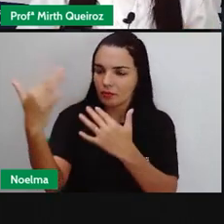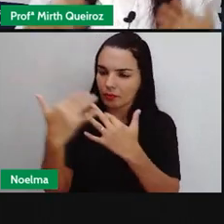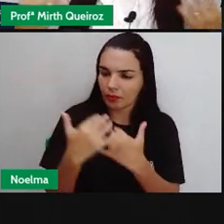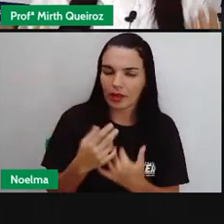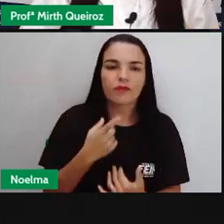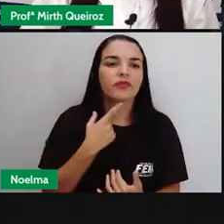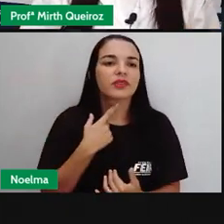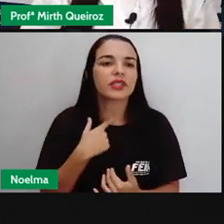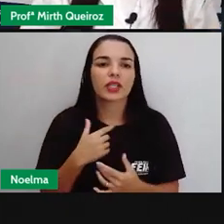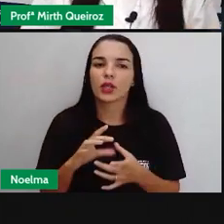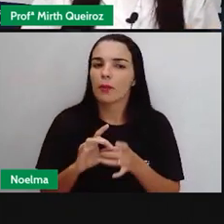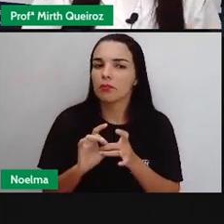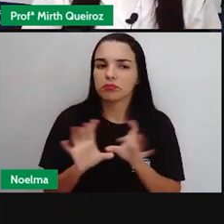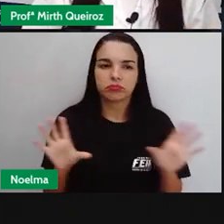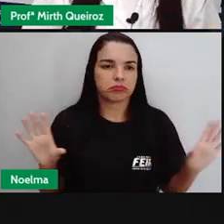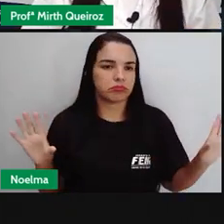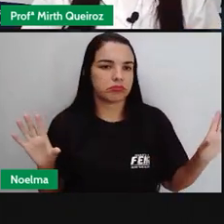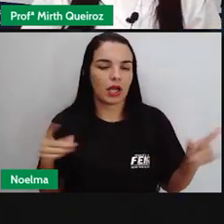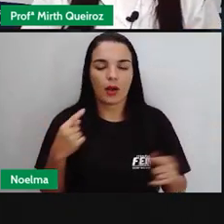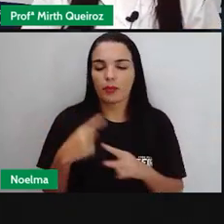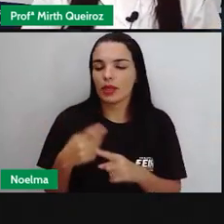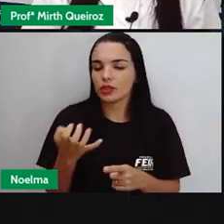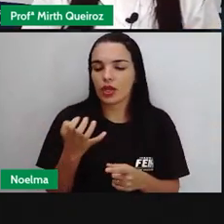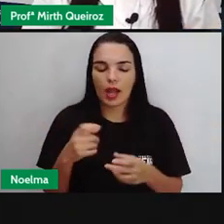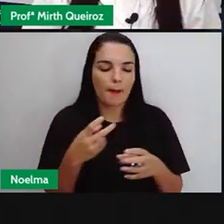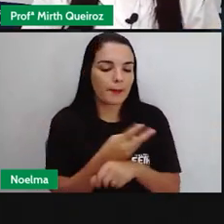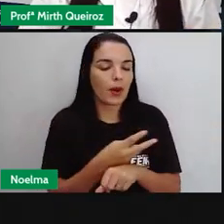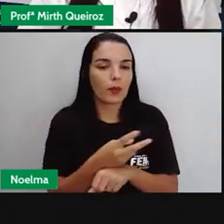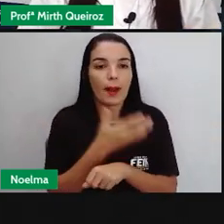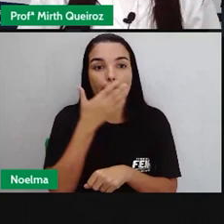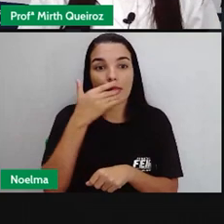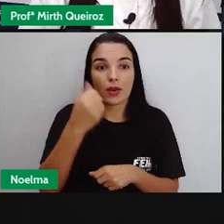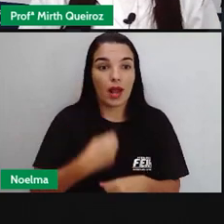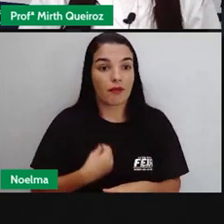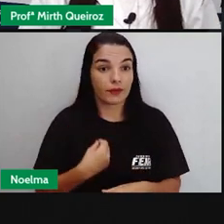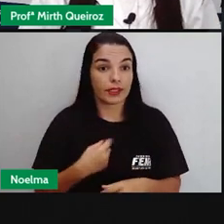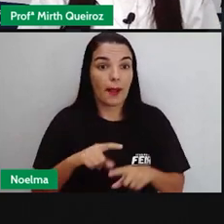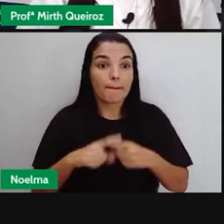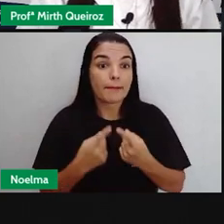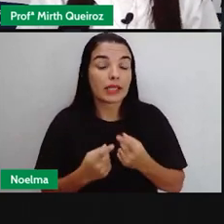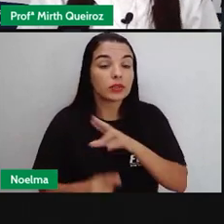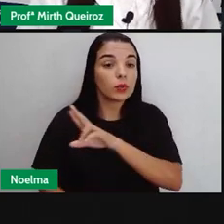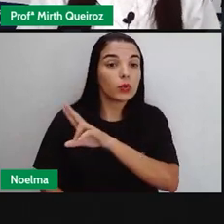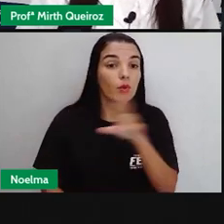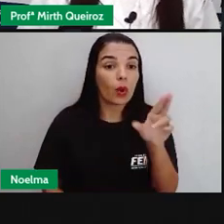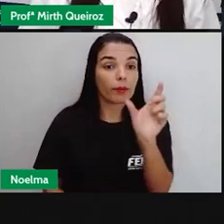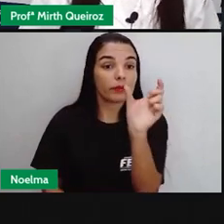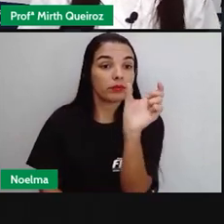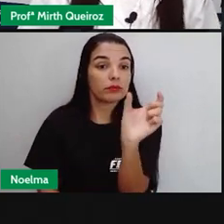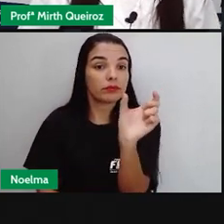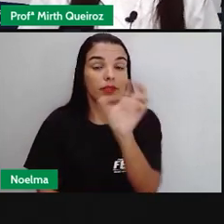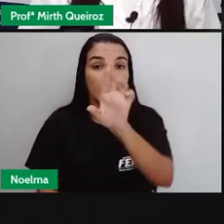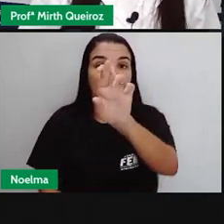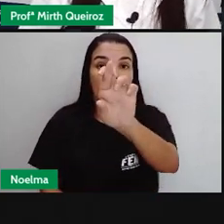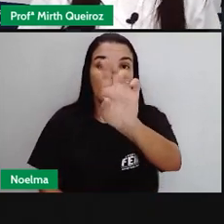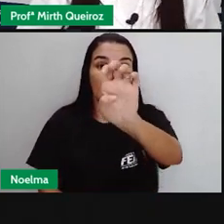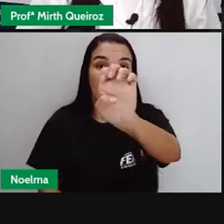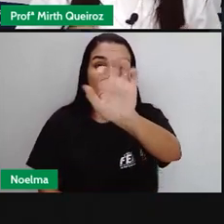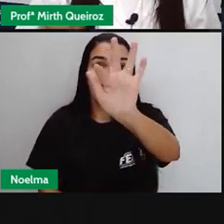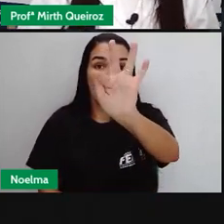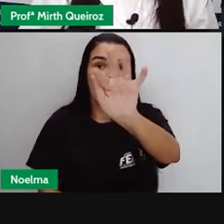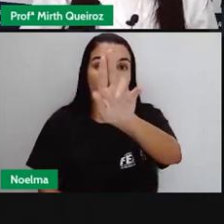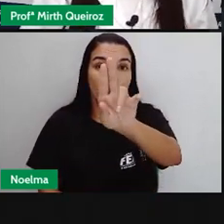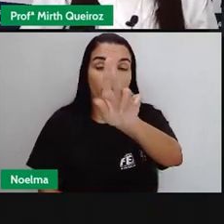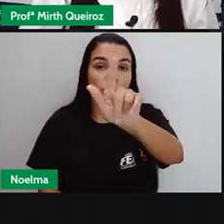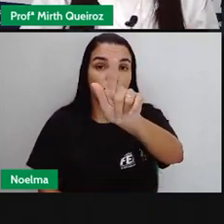própria, à procura de melhora, melhora de vida. Já no caso dos refugiados, eles vêm porque